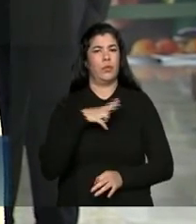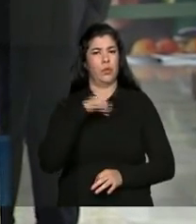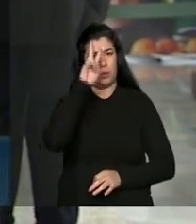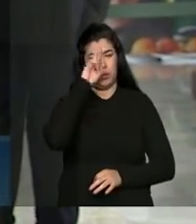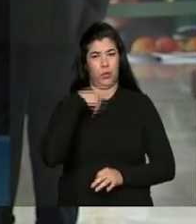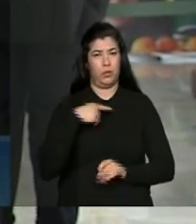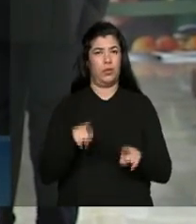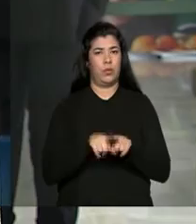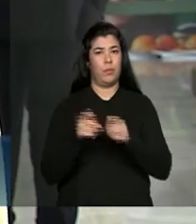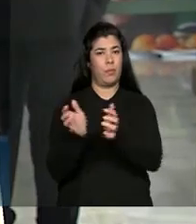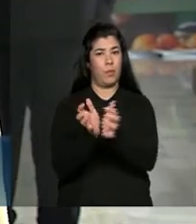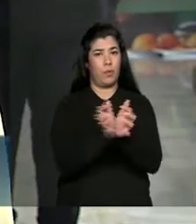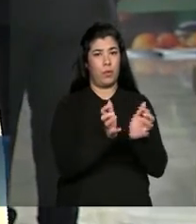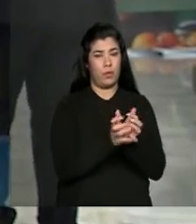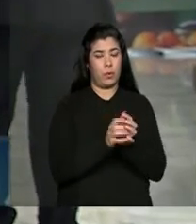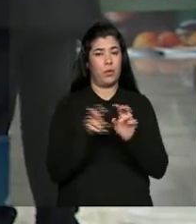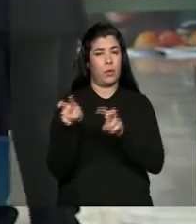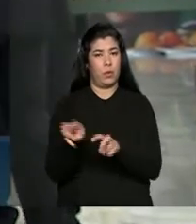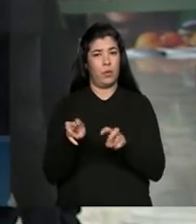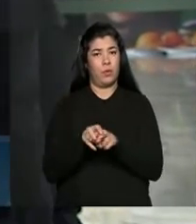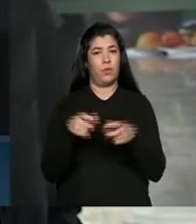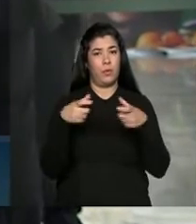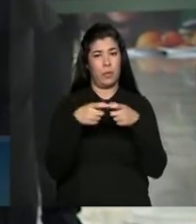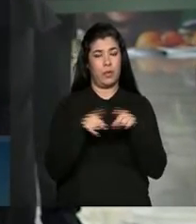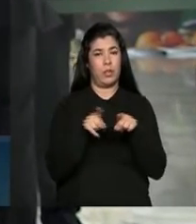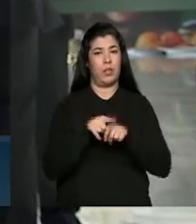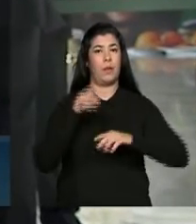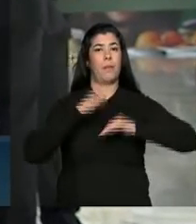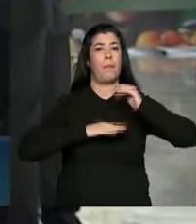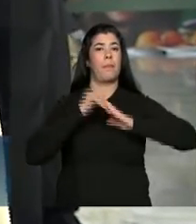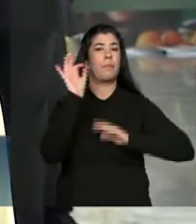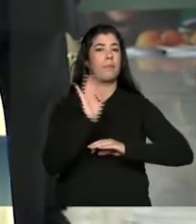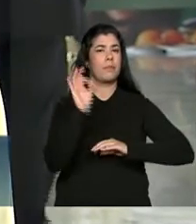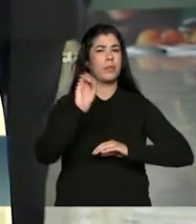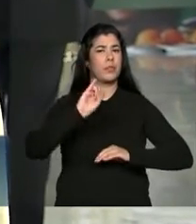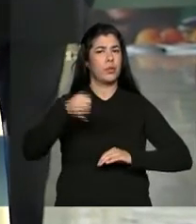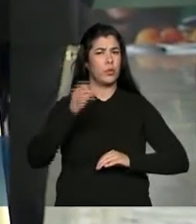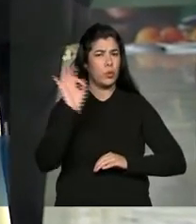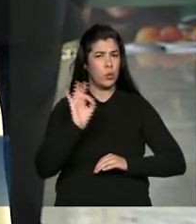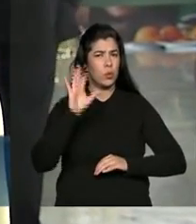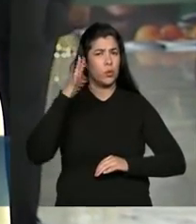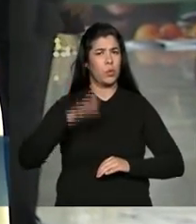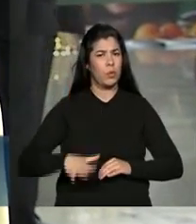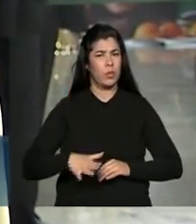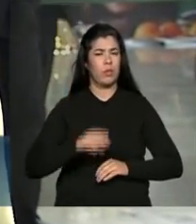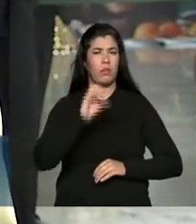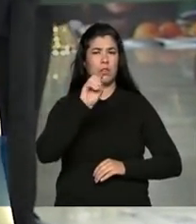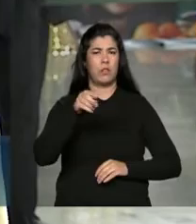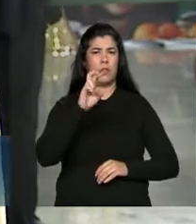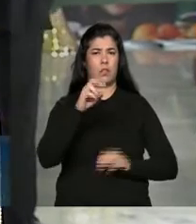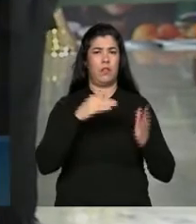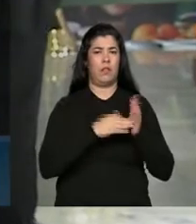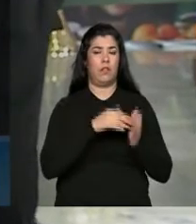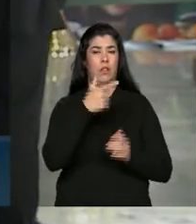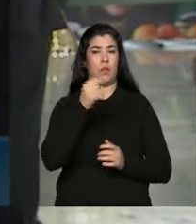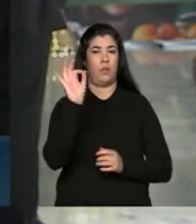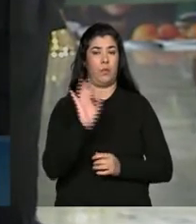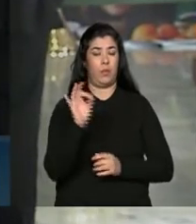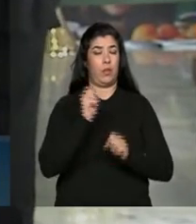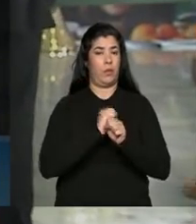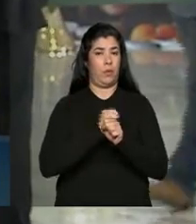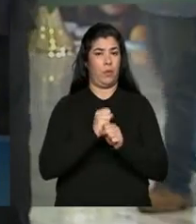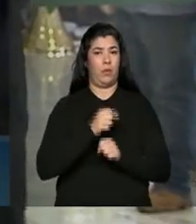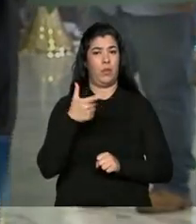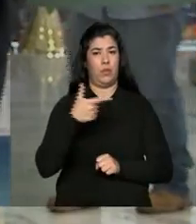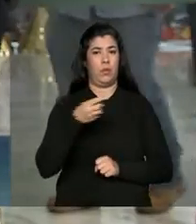dos pequenos agricultores. E as taxas praticadas são as menores do mercado, entre 0,5% e 2% ao ano,